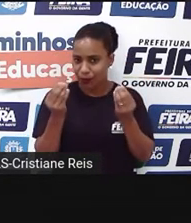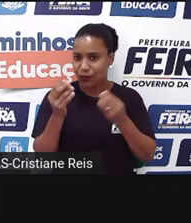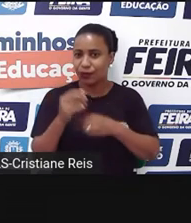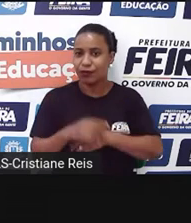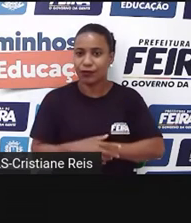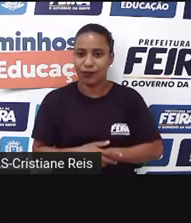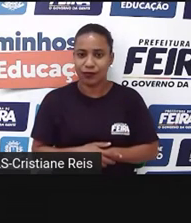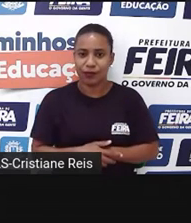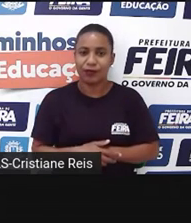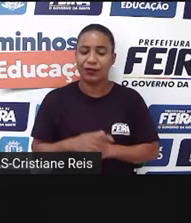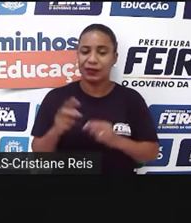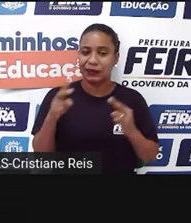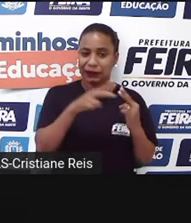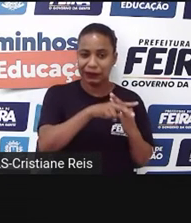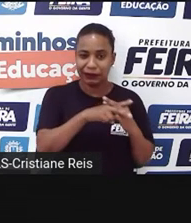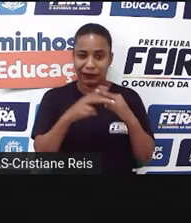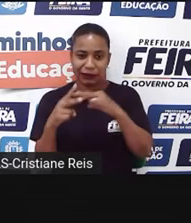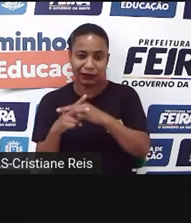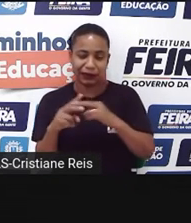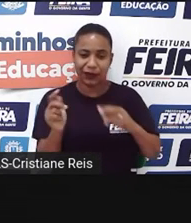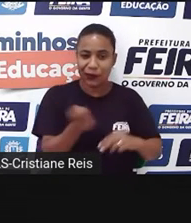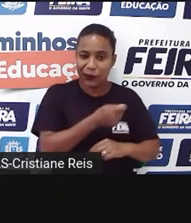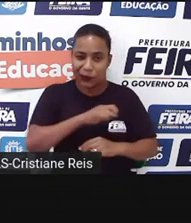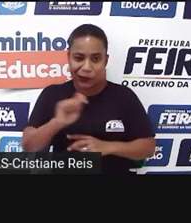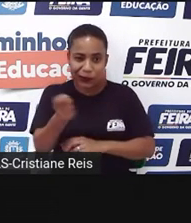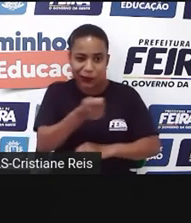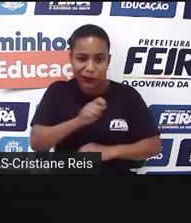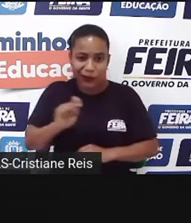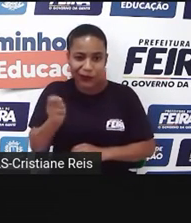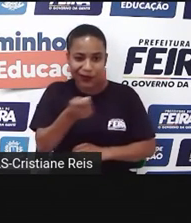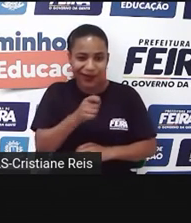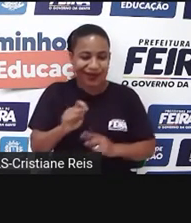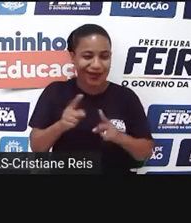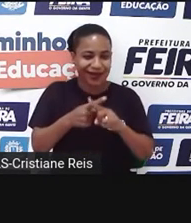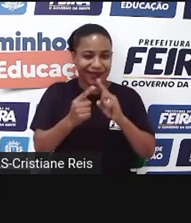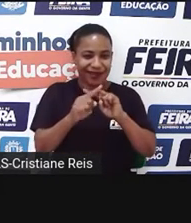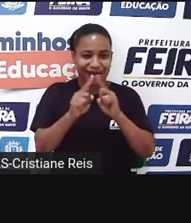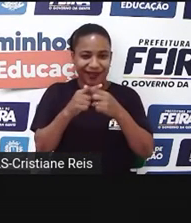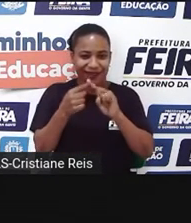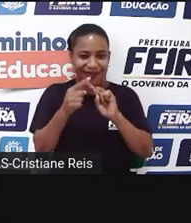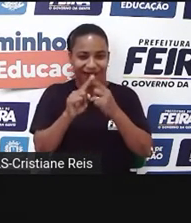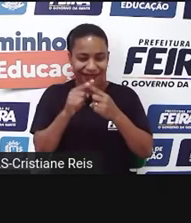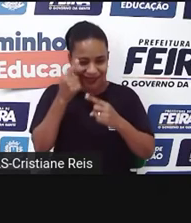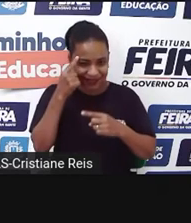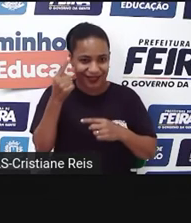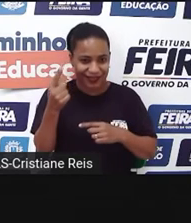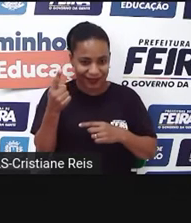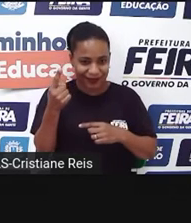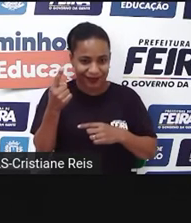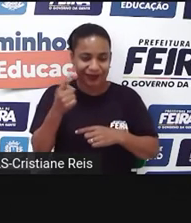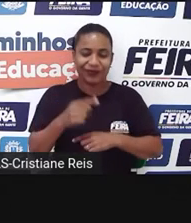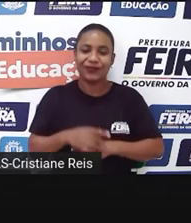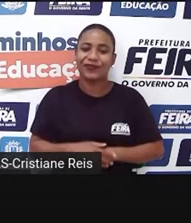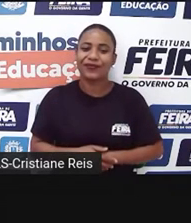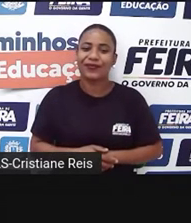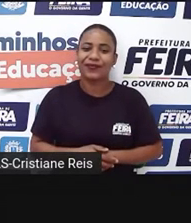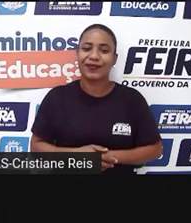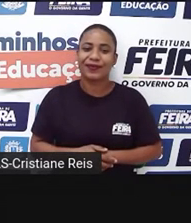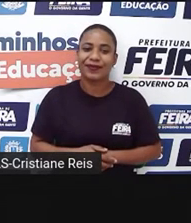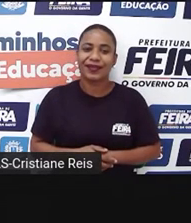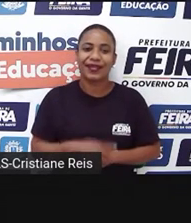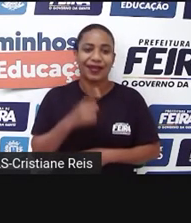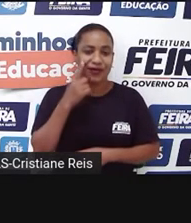Aquela batalha com Laetis, enfim. Ok. Próximo passo. Vamos pensar na The